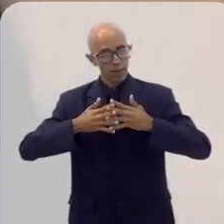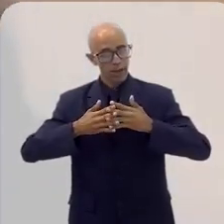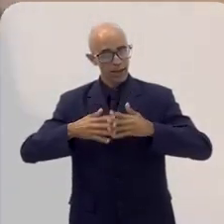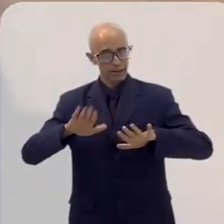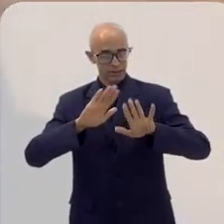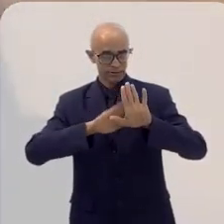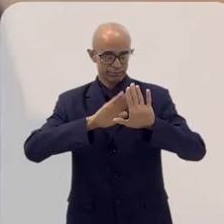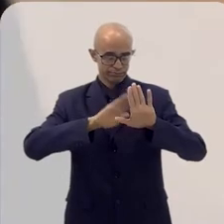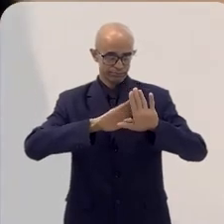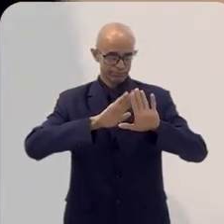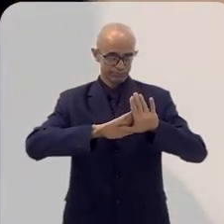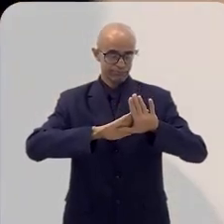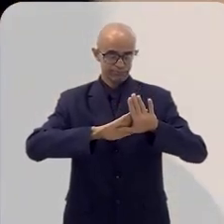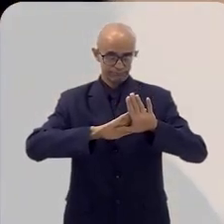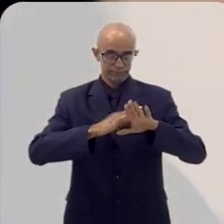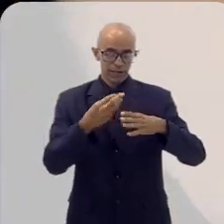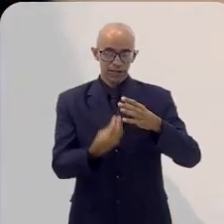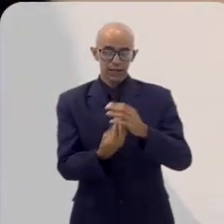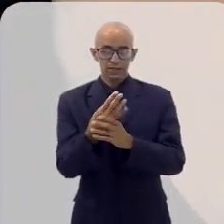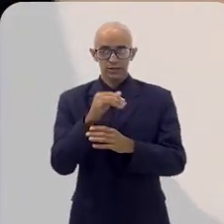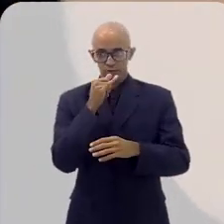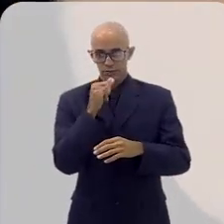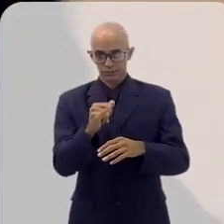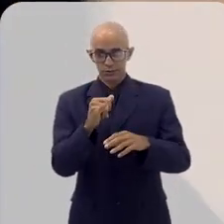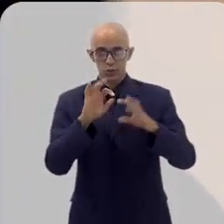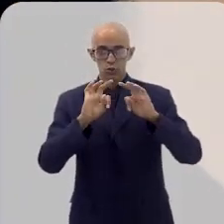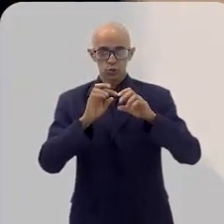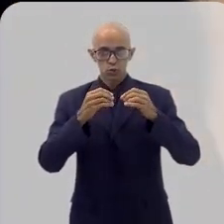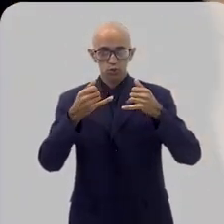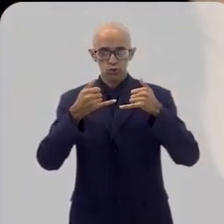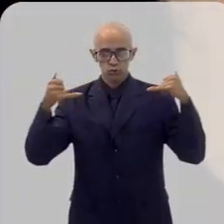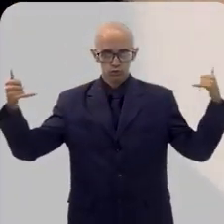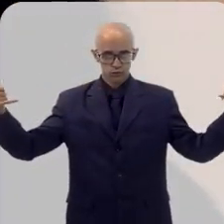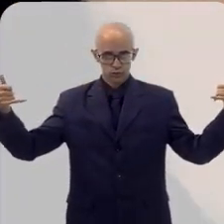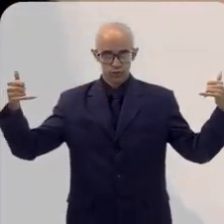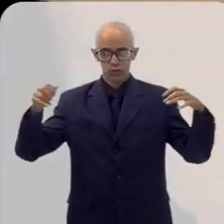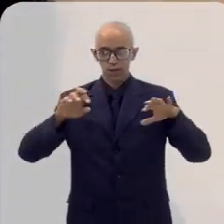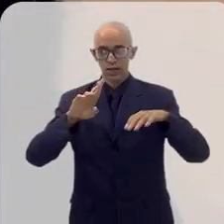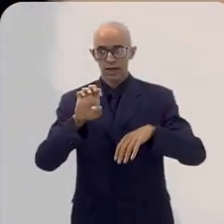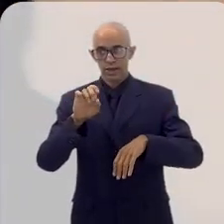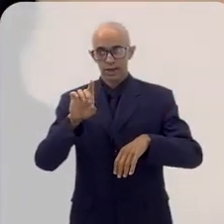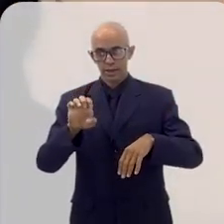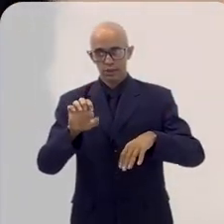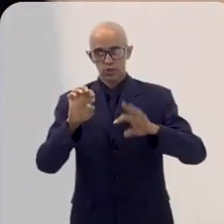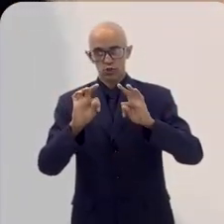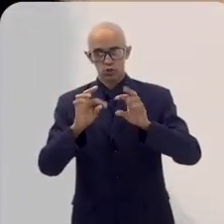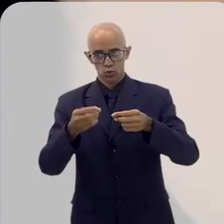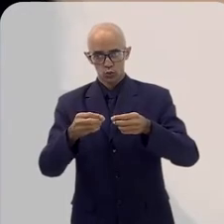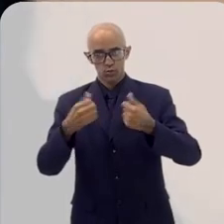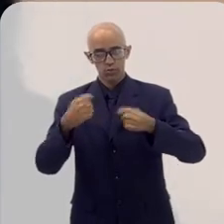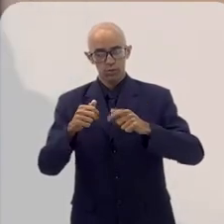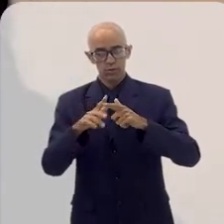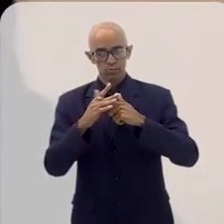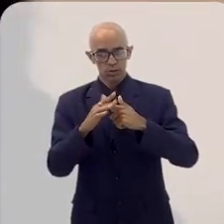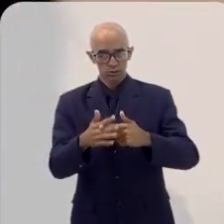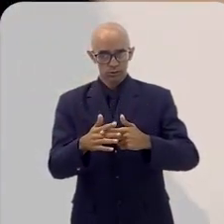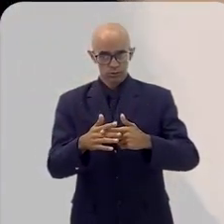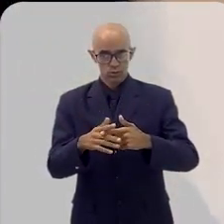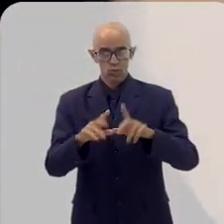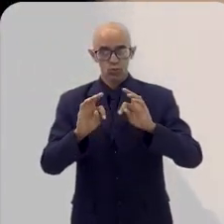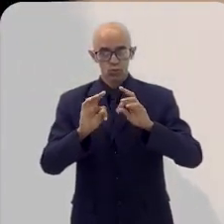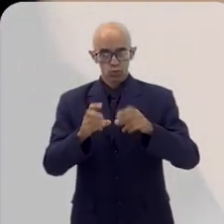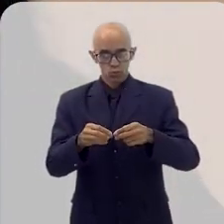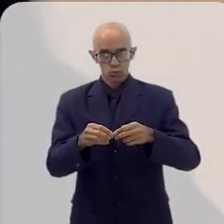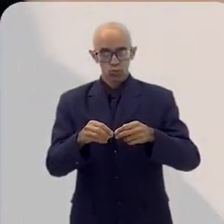por trás, uma usina hidrelétrica e todas as fios de transmissão, a rede inteira de transmissão, que precisa de